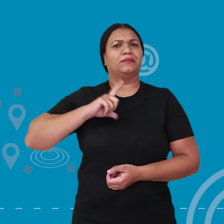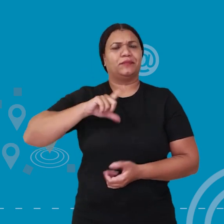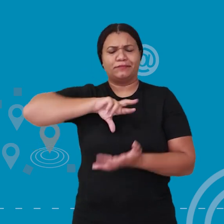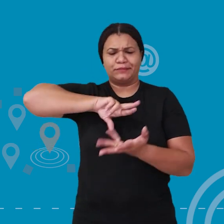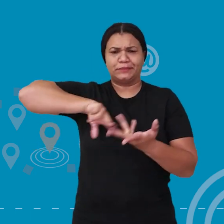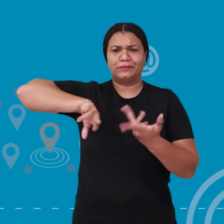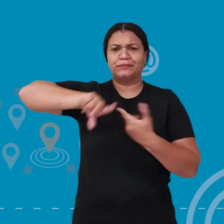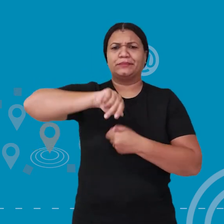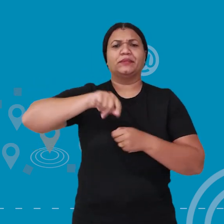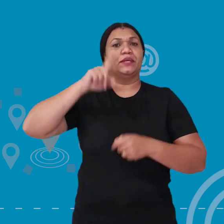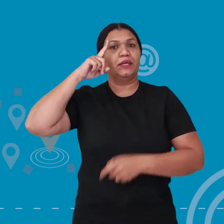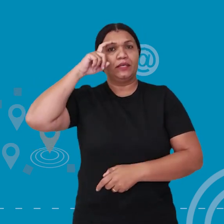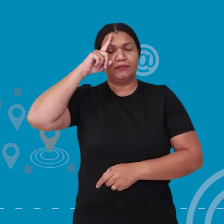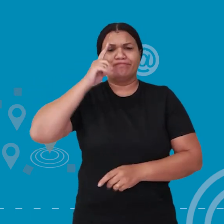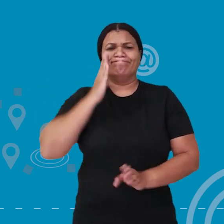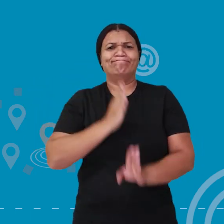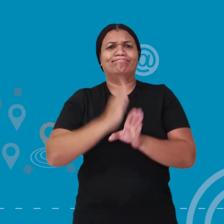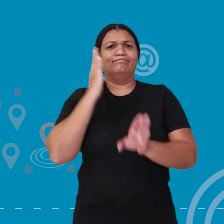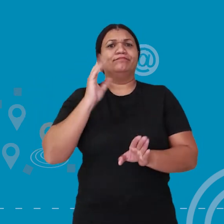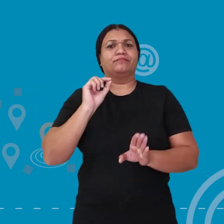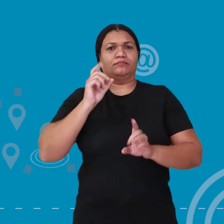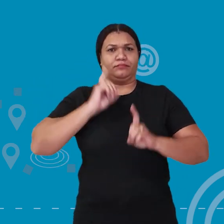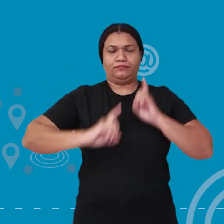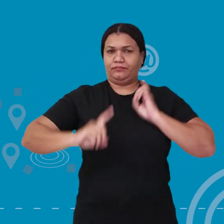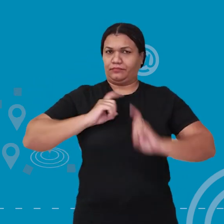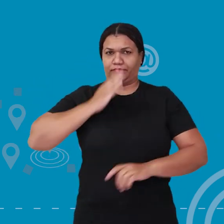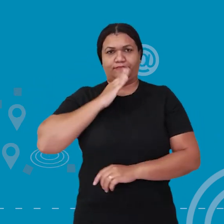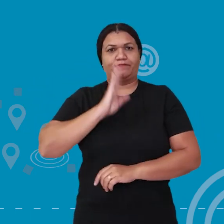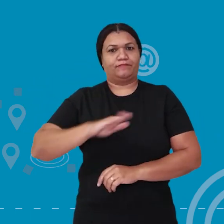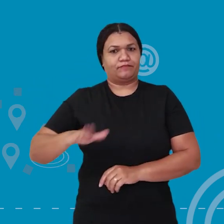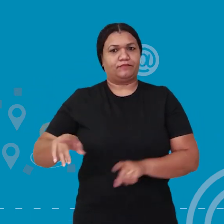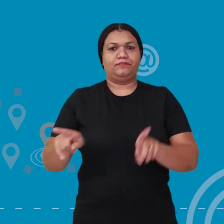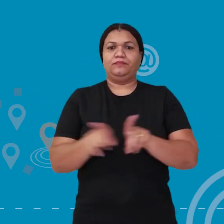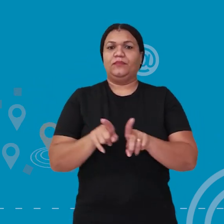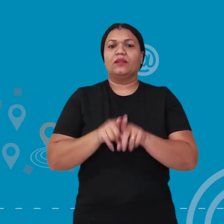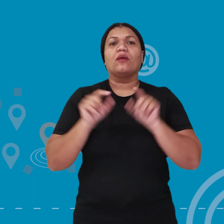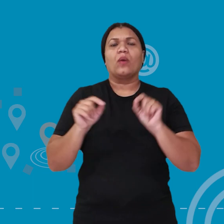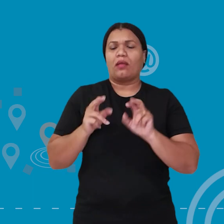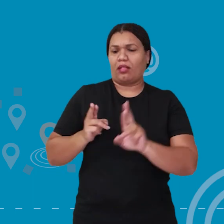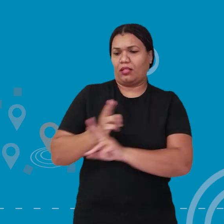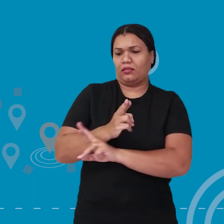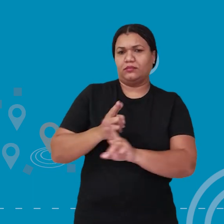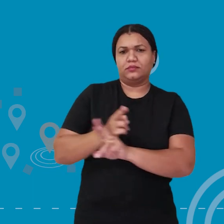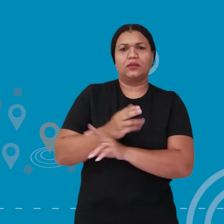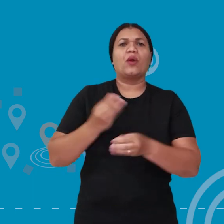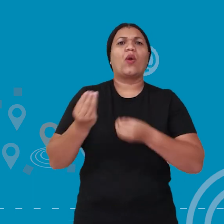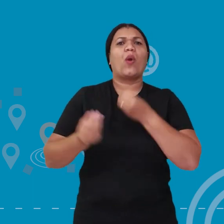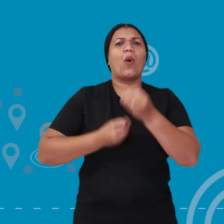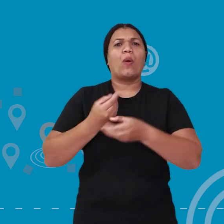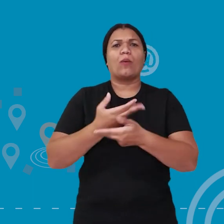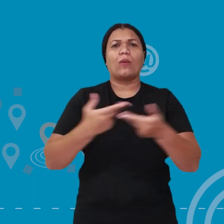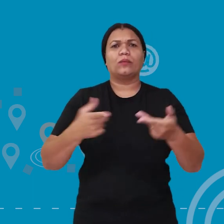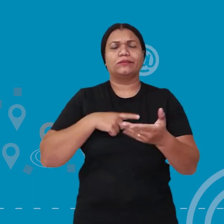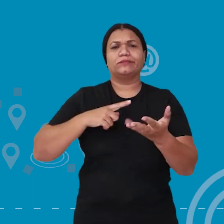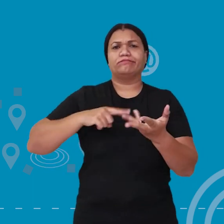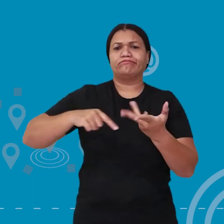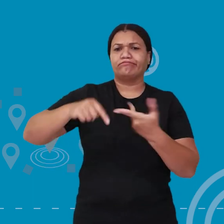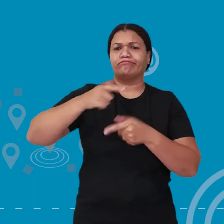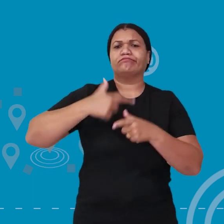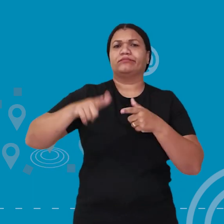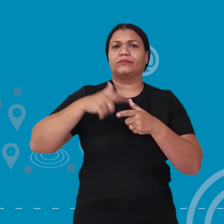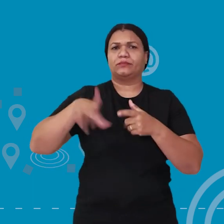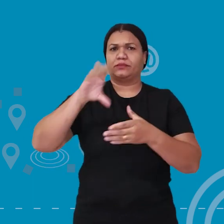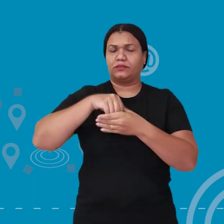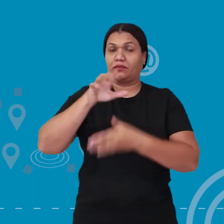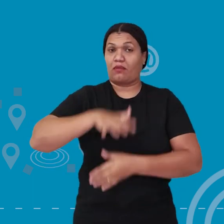complexidade do diagnóstico da depressão infantil, como também em relacionar esse diagnóstico a